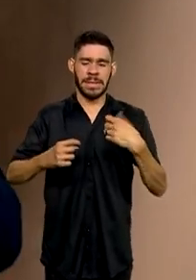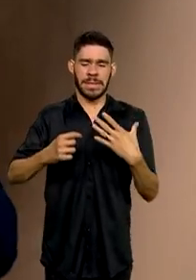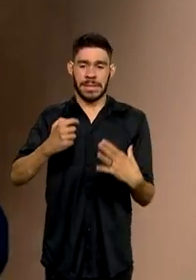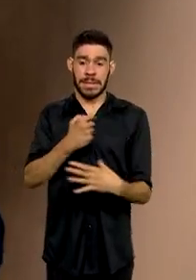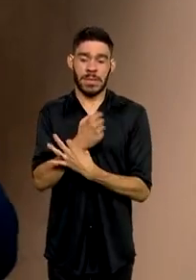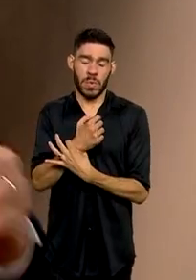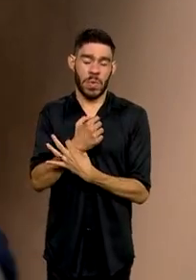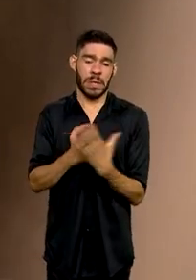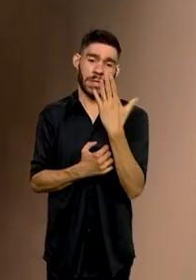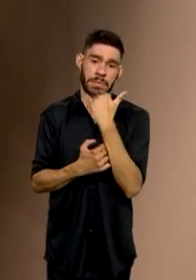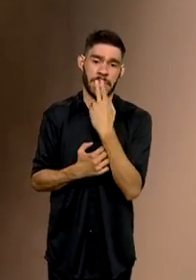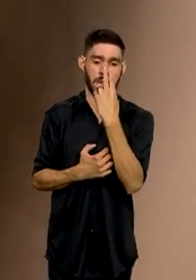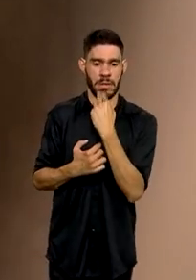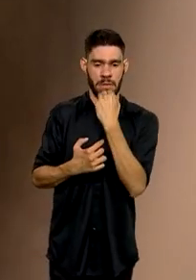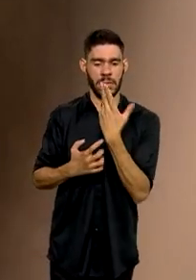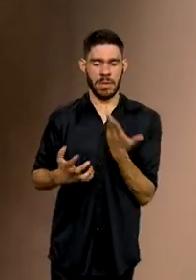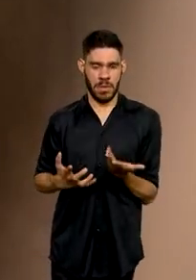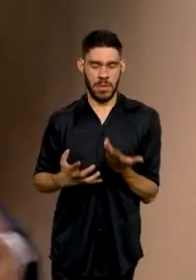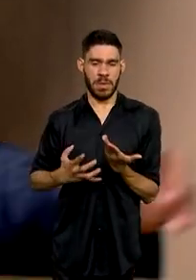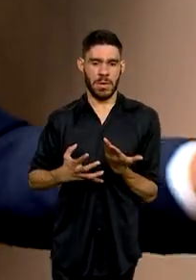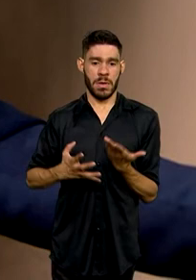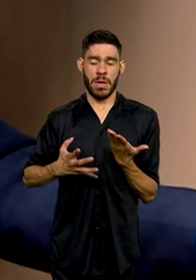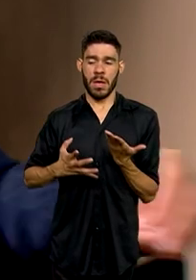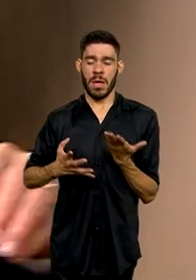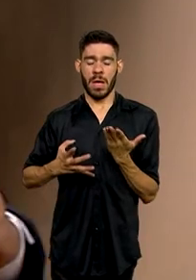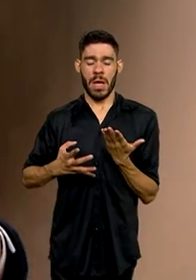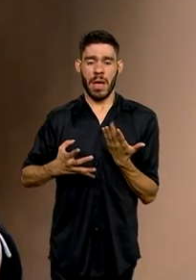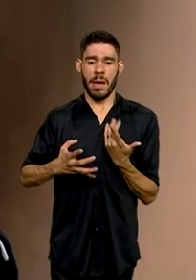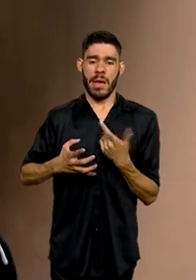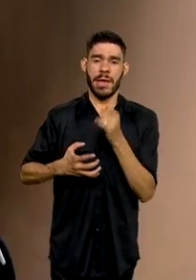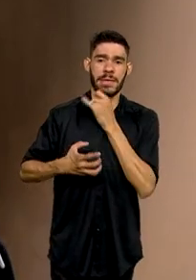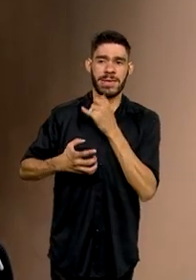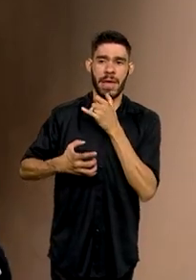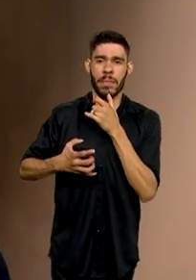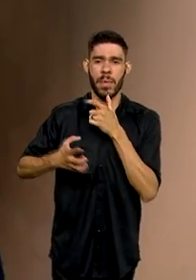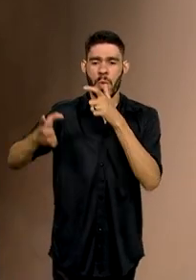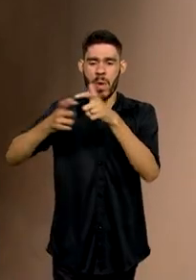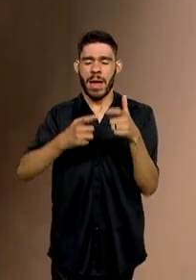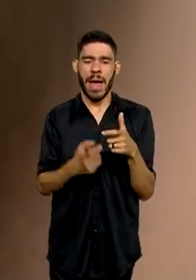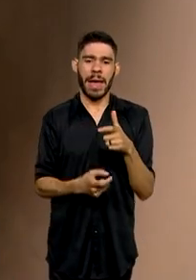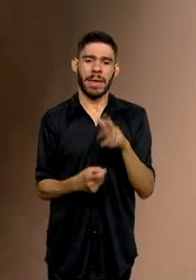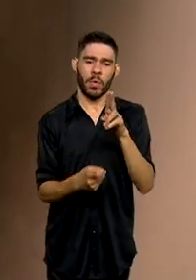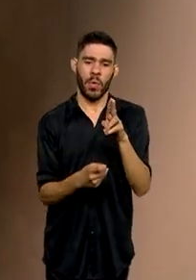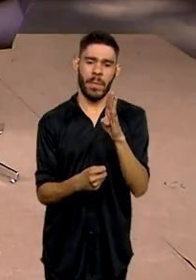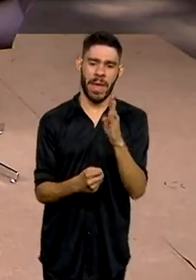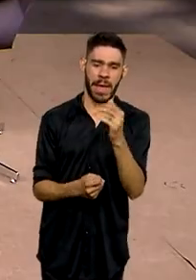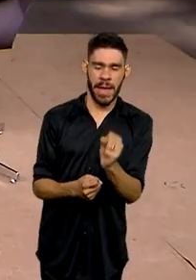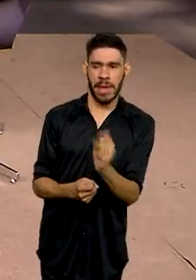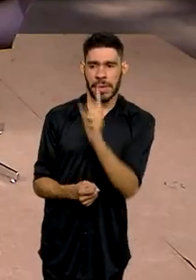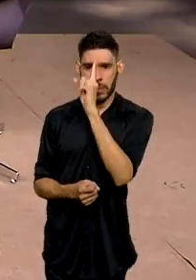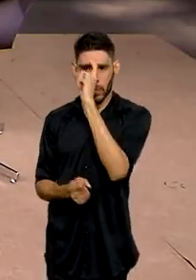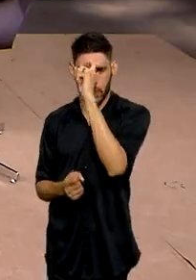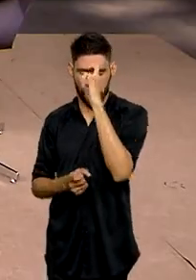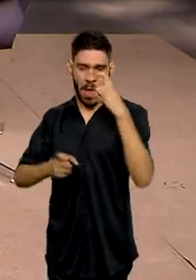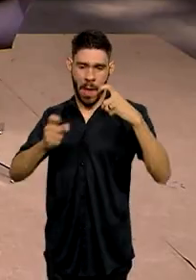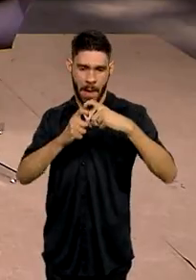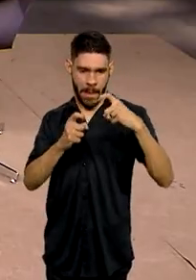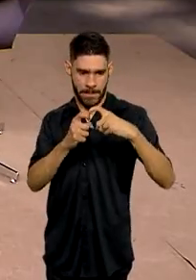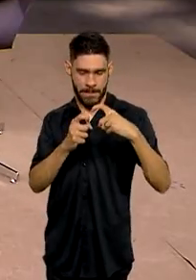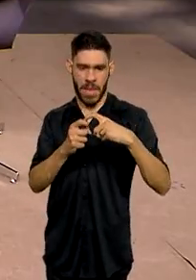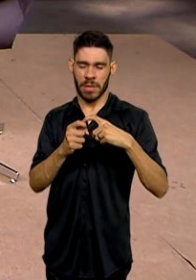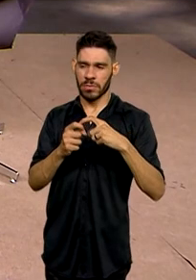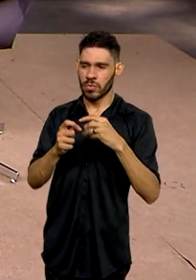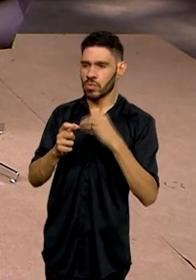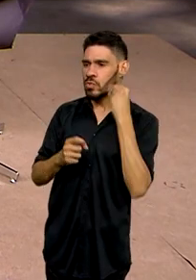exemplo, em cada unidade básica de saúde, em cada hospital, chegou alguém, o médico examina a